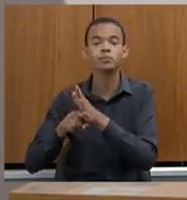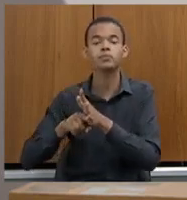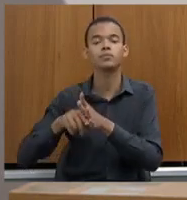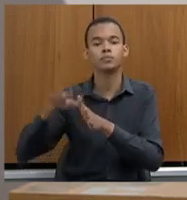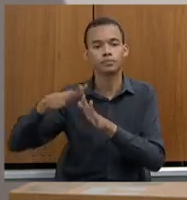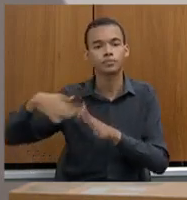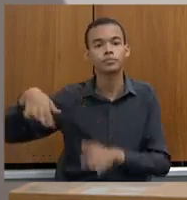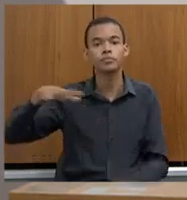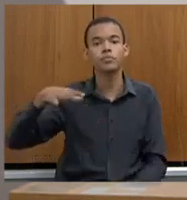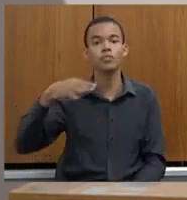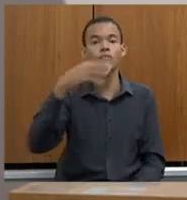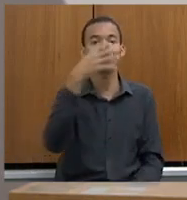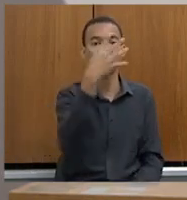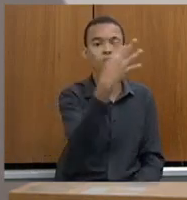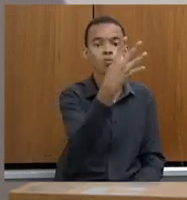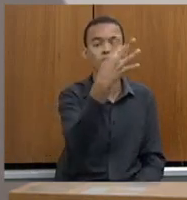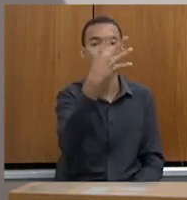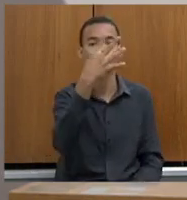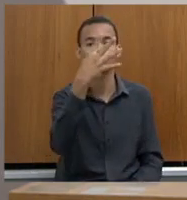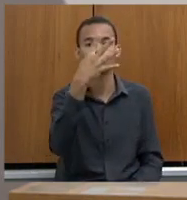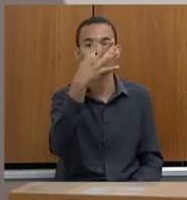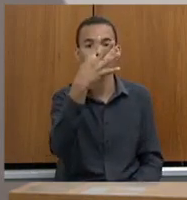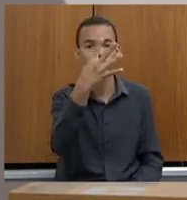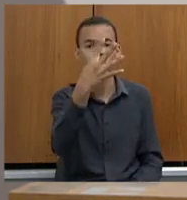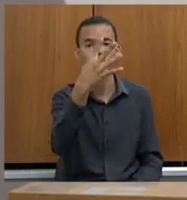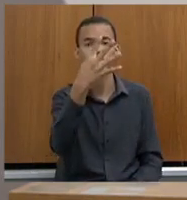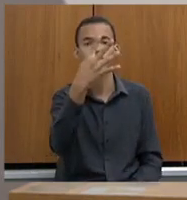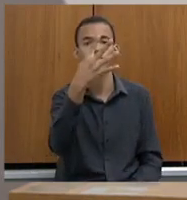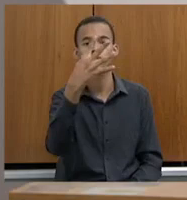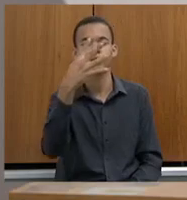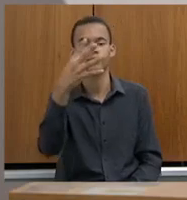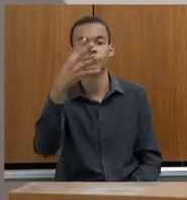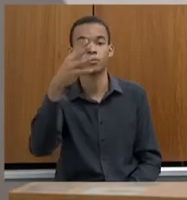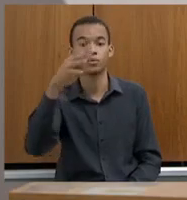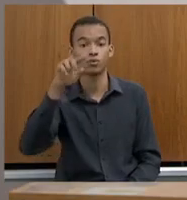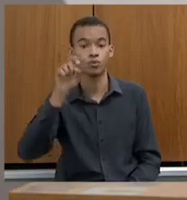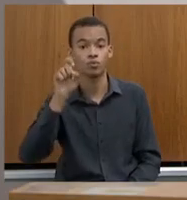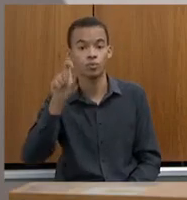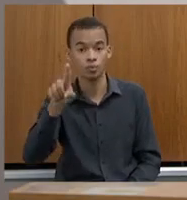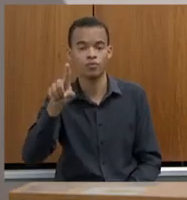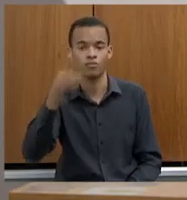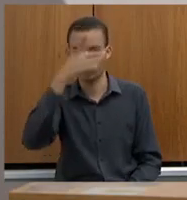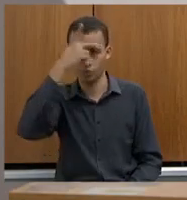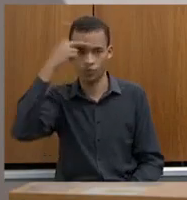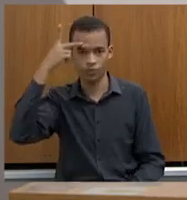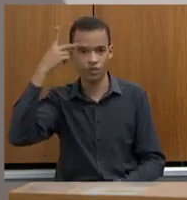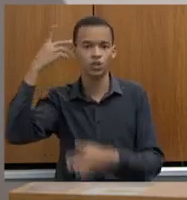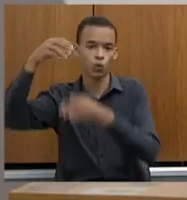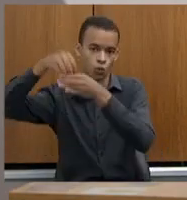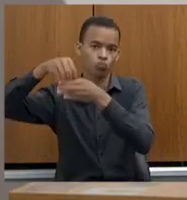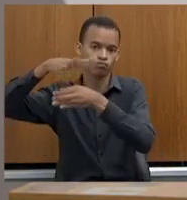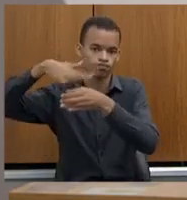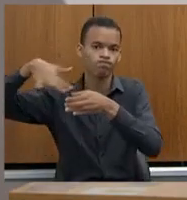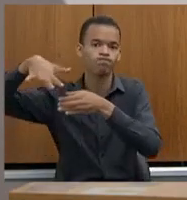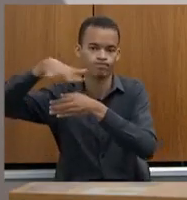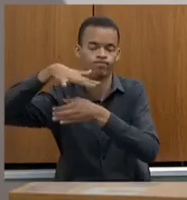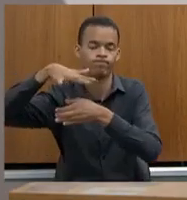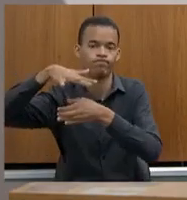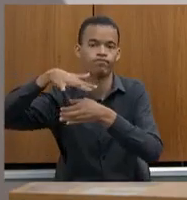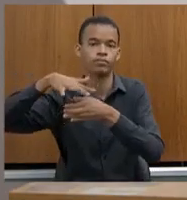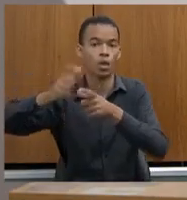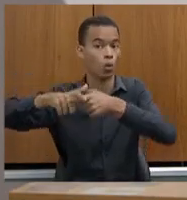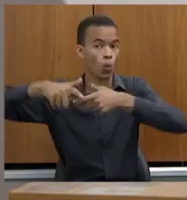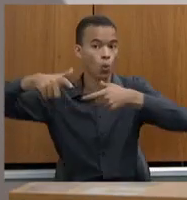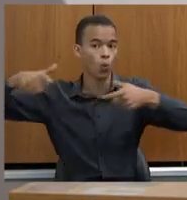mil habitantes, não é? Um território grande, e nós temos uma delegacia de